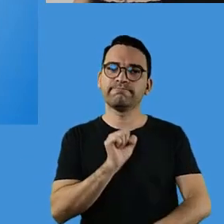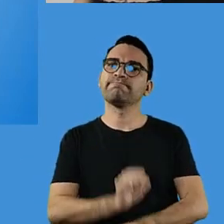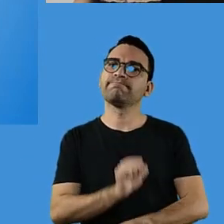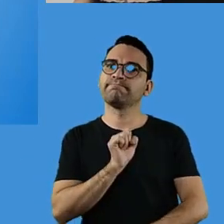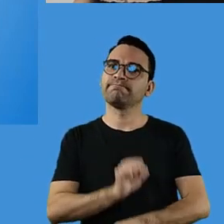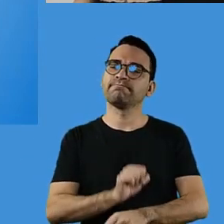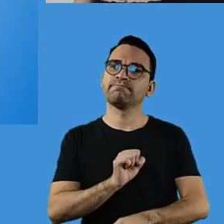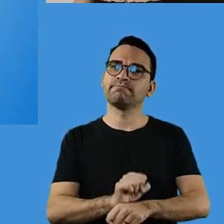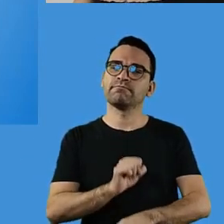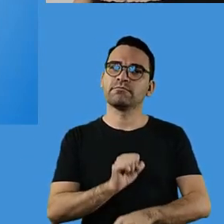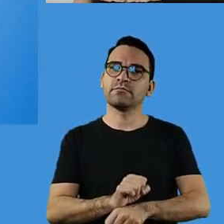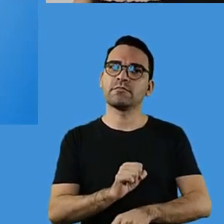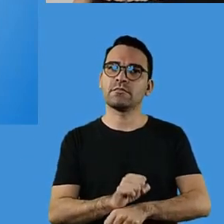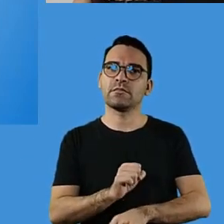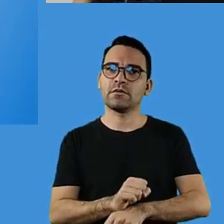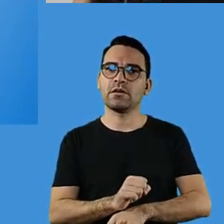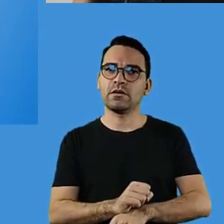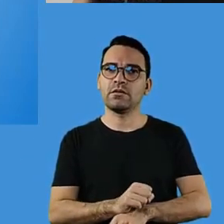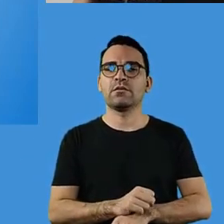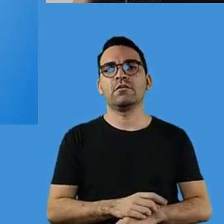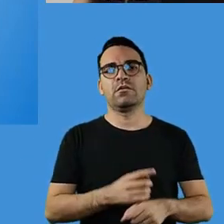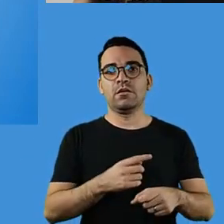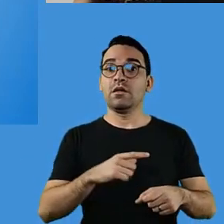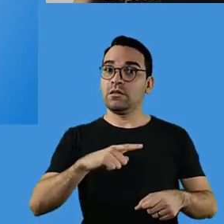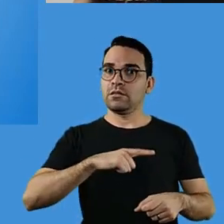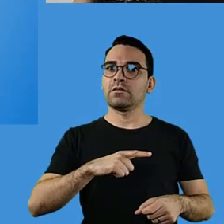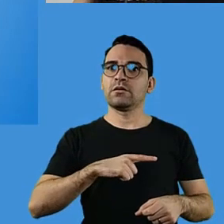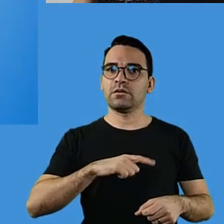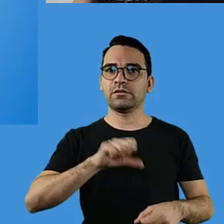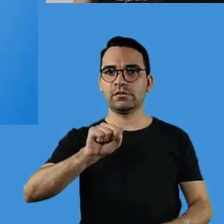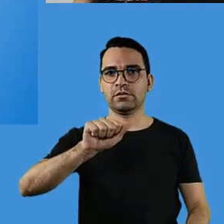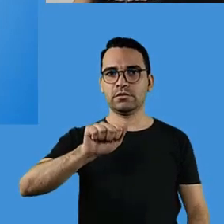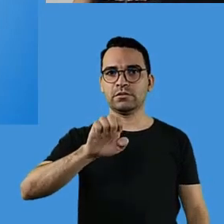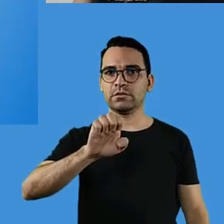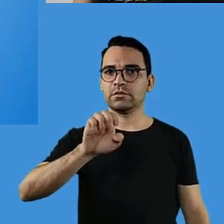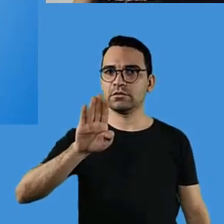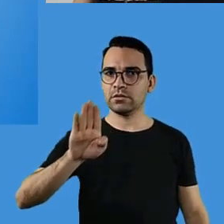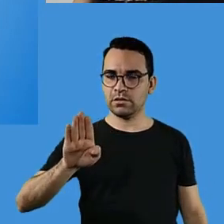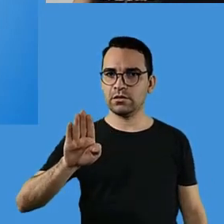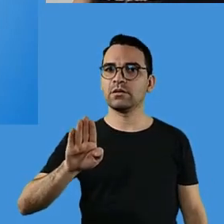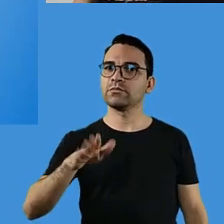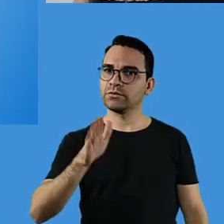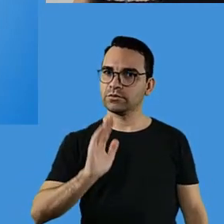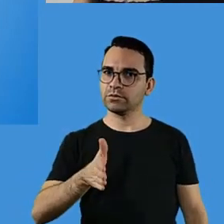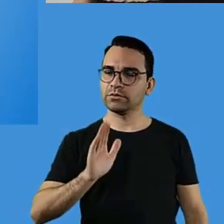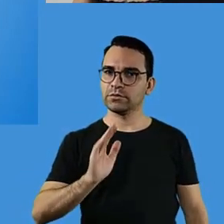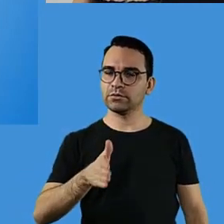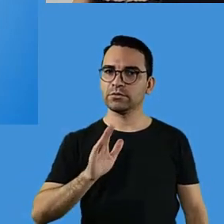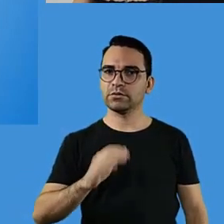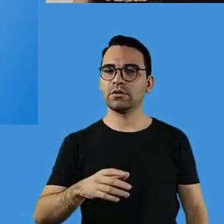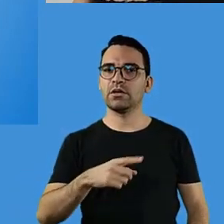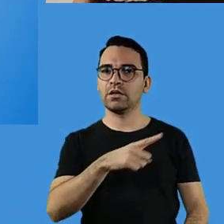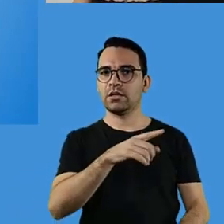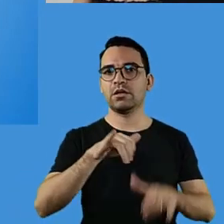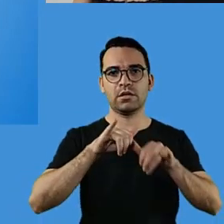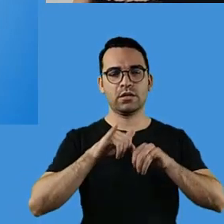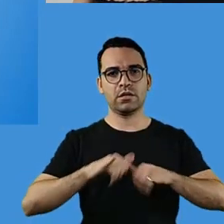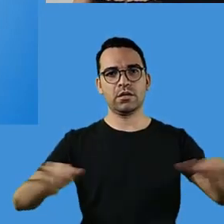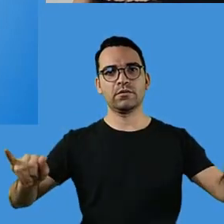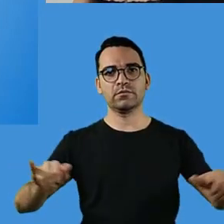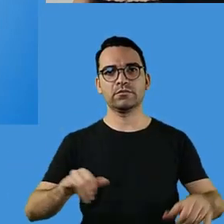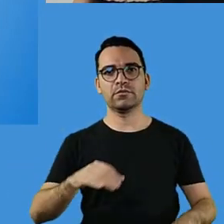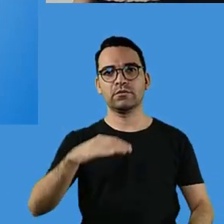tudo. Então, a única informação que a gente tem é que vai ter o Saeb, a portaria está aí, vocês podem procurar